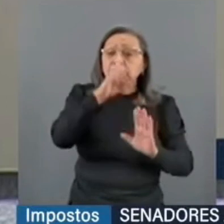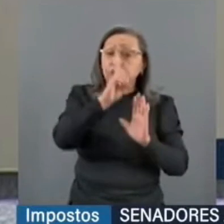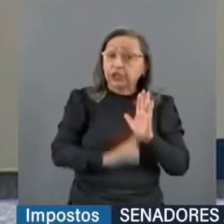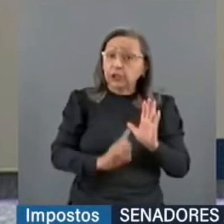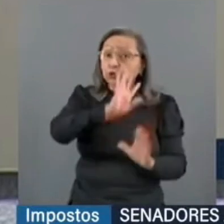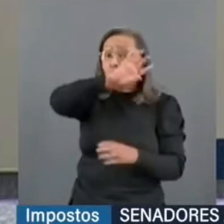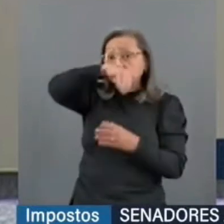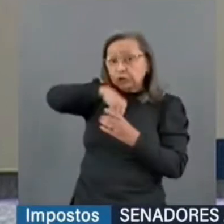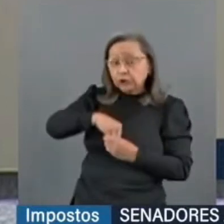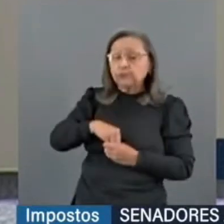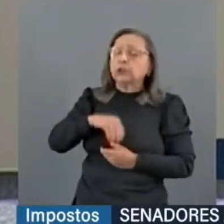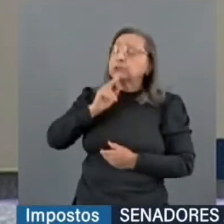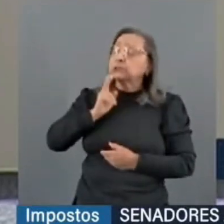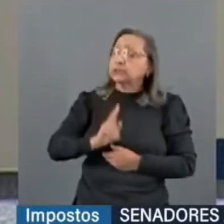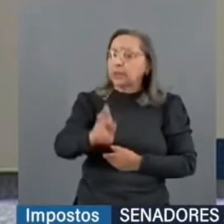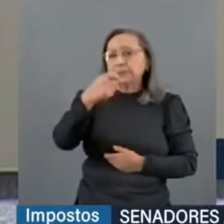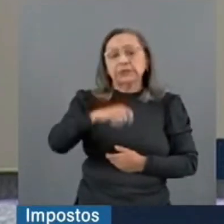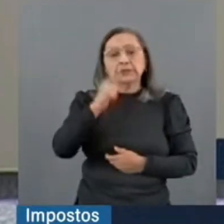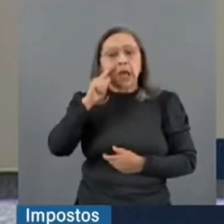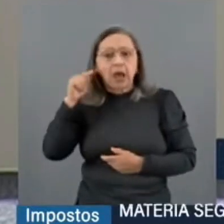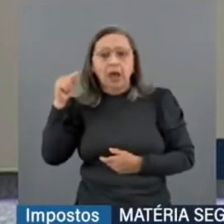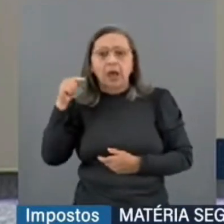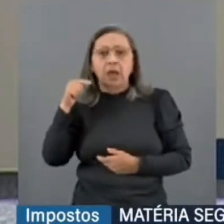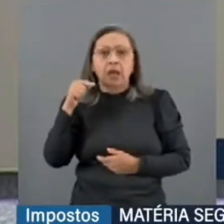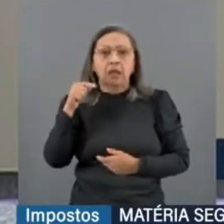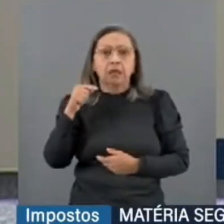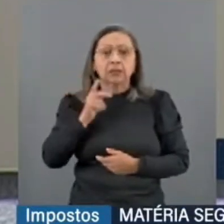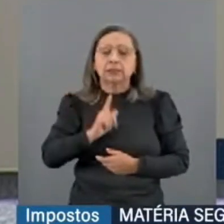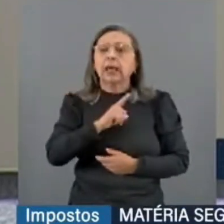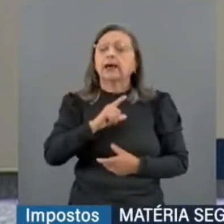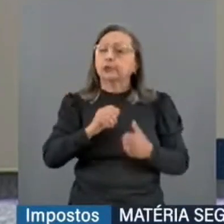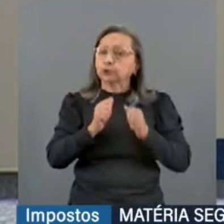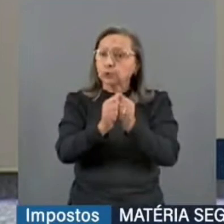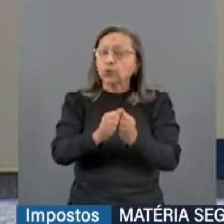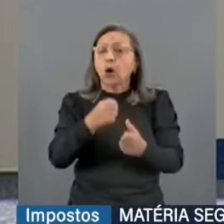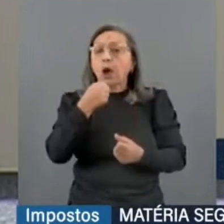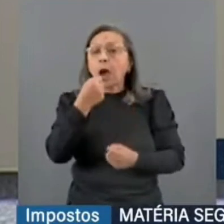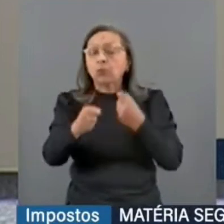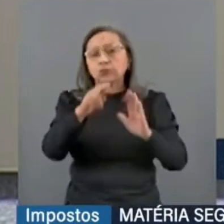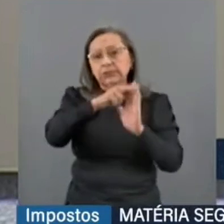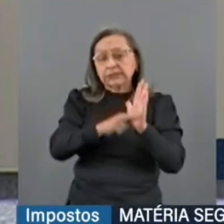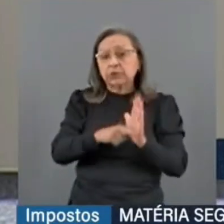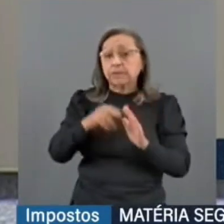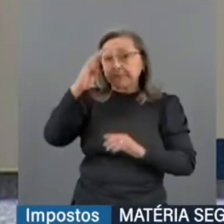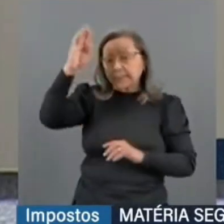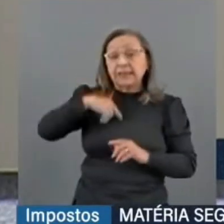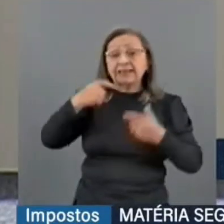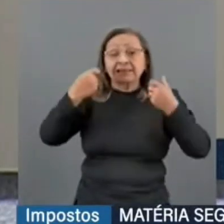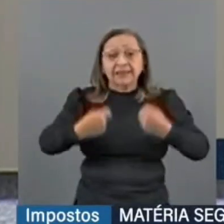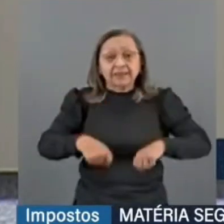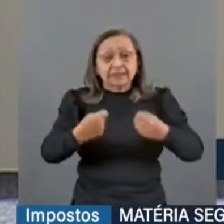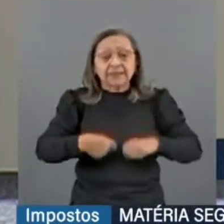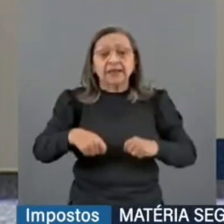elas sempre precisam estar acompanhadas de alguns requisitos, em especial a necessidade